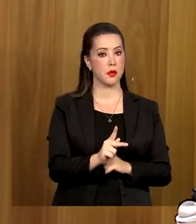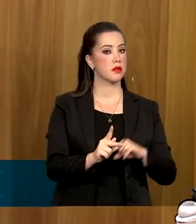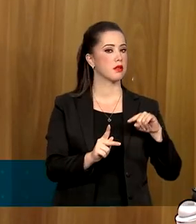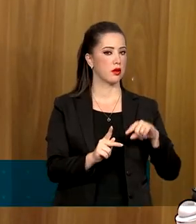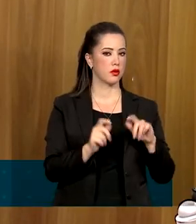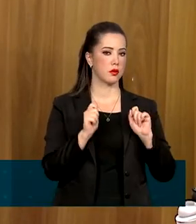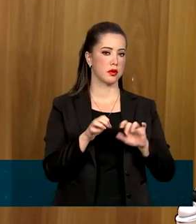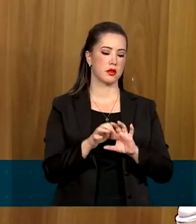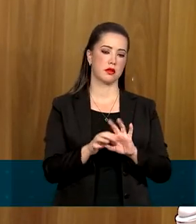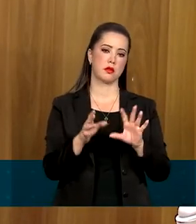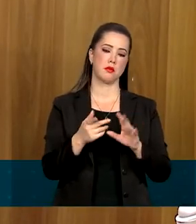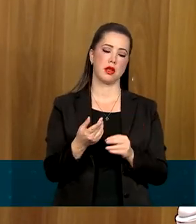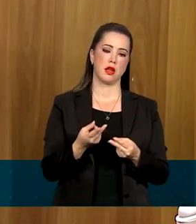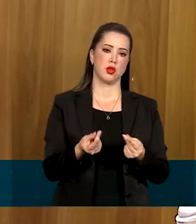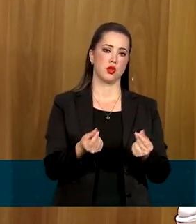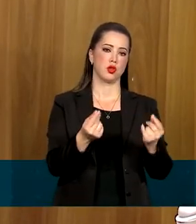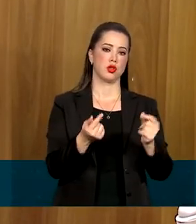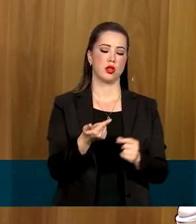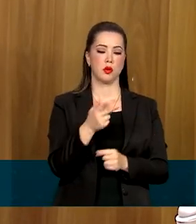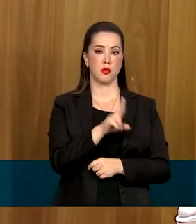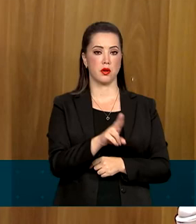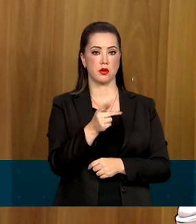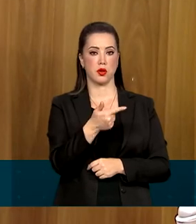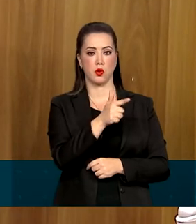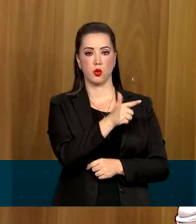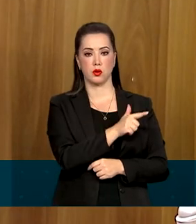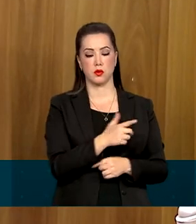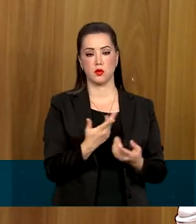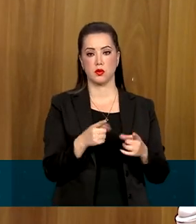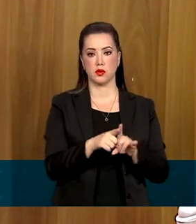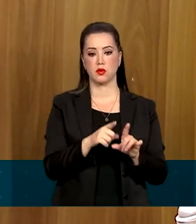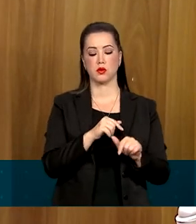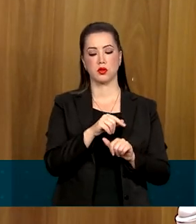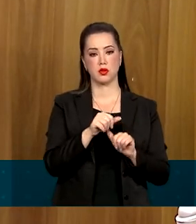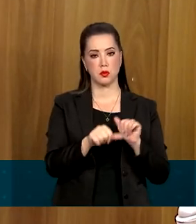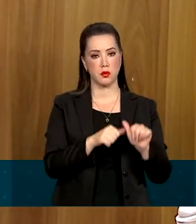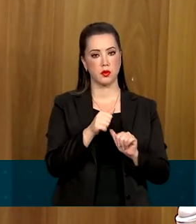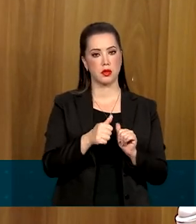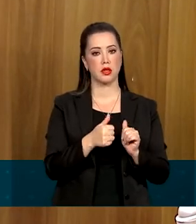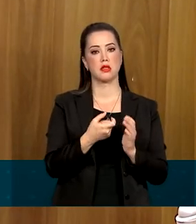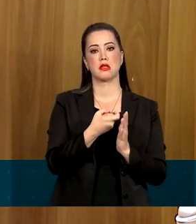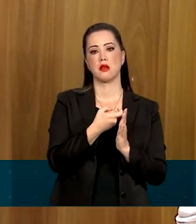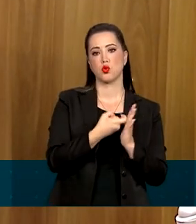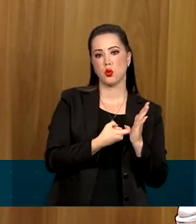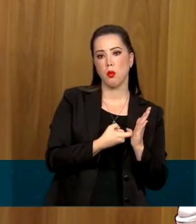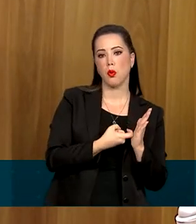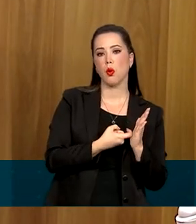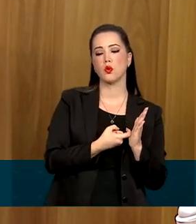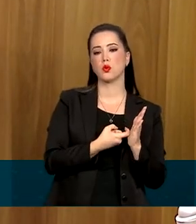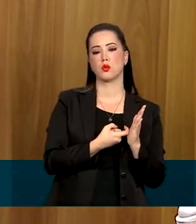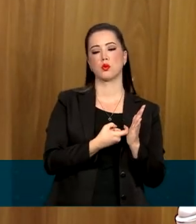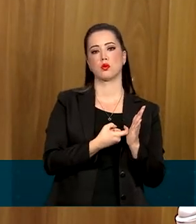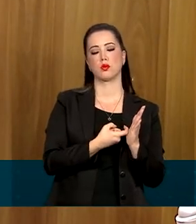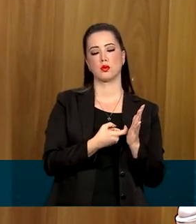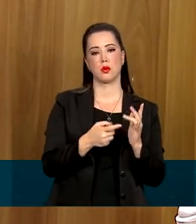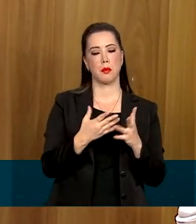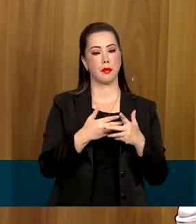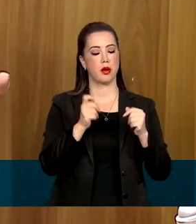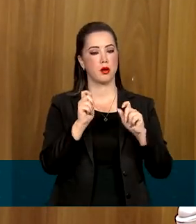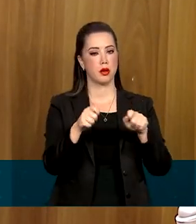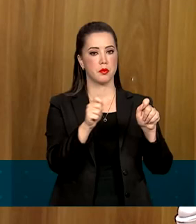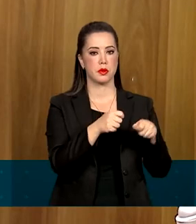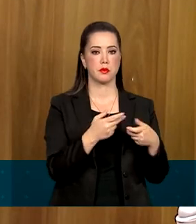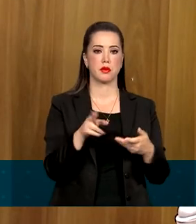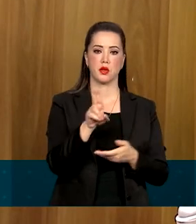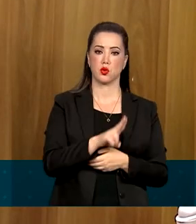liberar recursos para se gastar com outras coisas. Fizemos durante esse tempo toda uma reforma fiscal, melhorar a forma de gastar o recurso público e fizemos